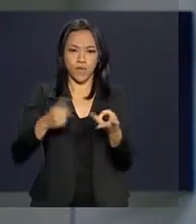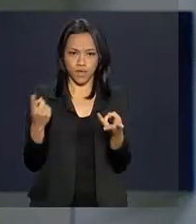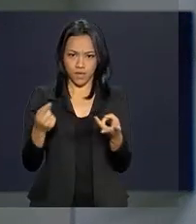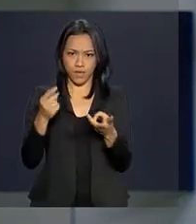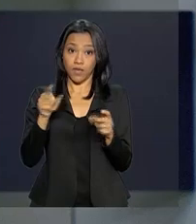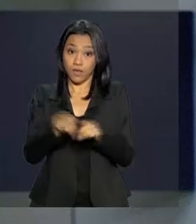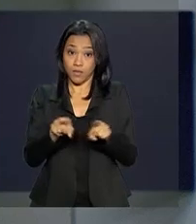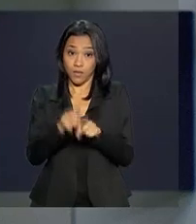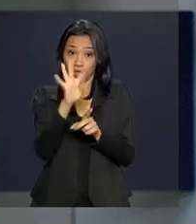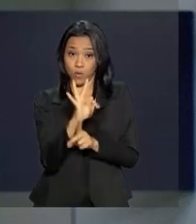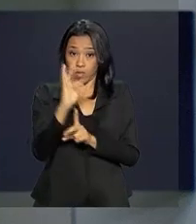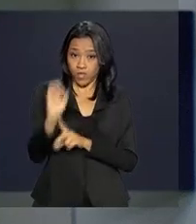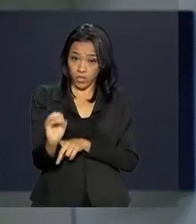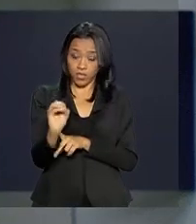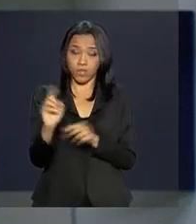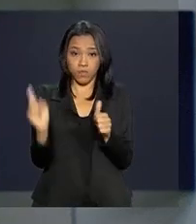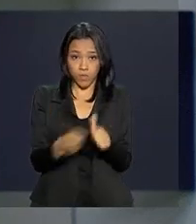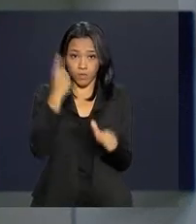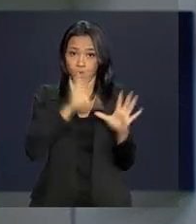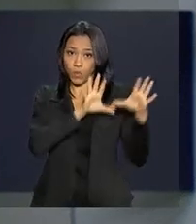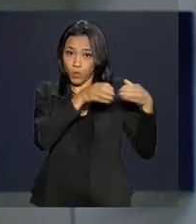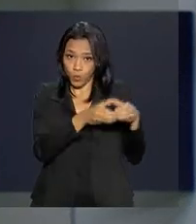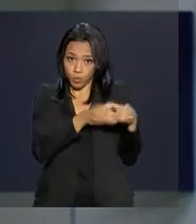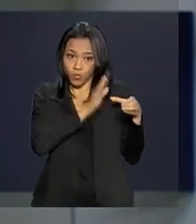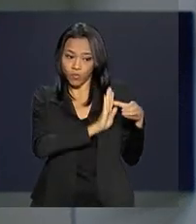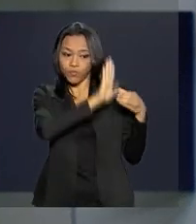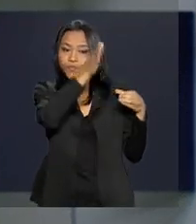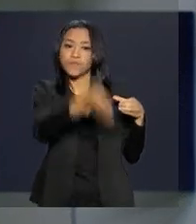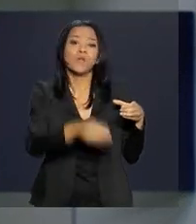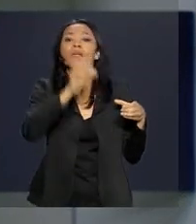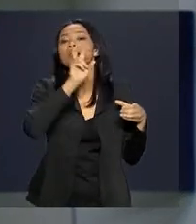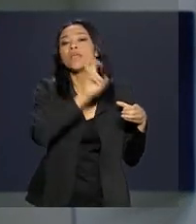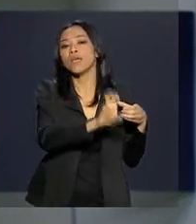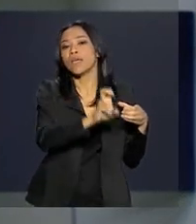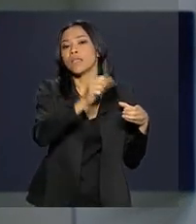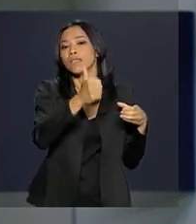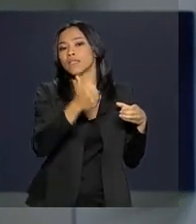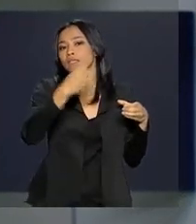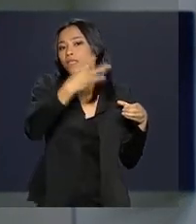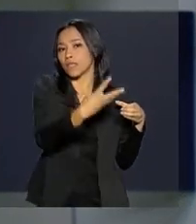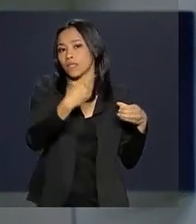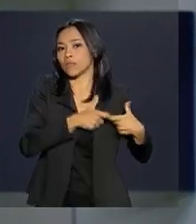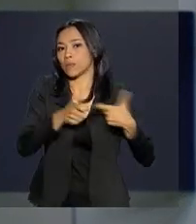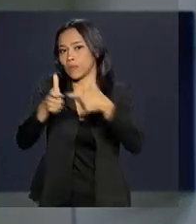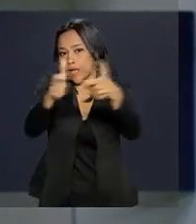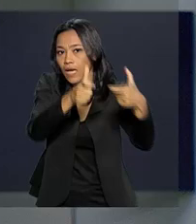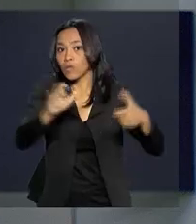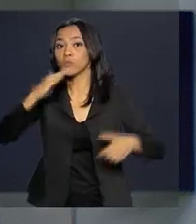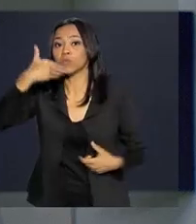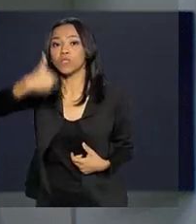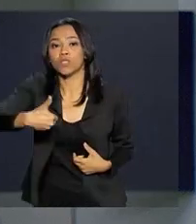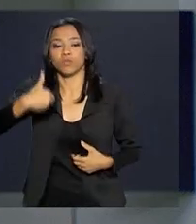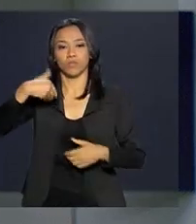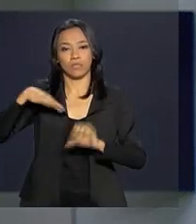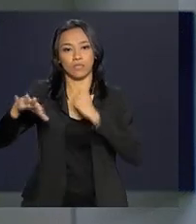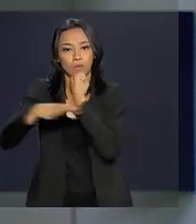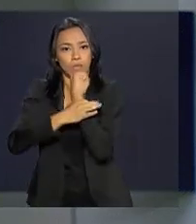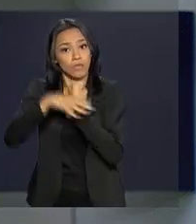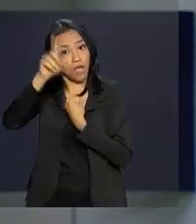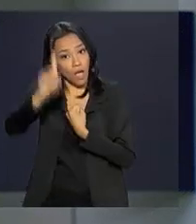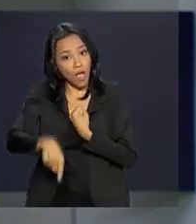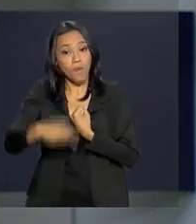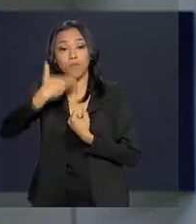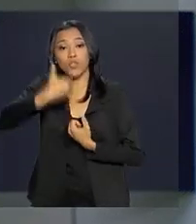No primeiro turno, as tropas foram enviadas para 513 localidades. Os pedidos de segurança foram feitos pelos